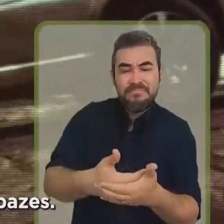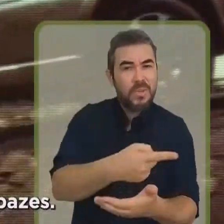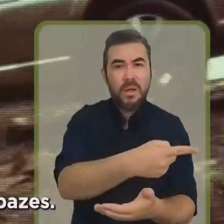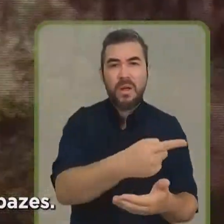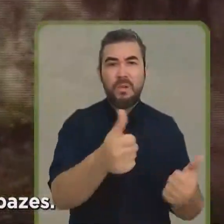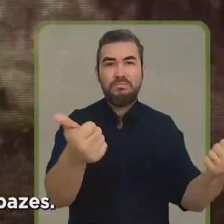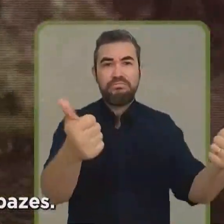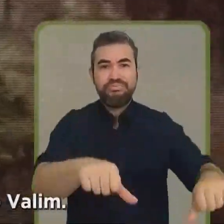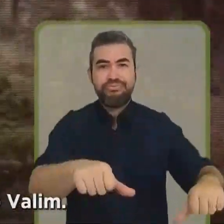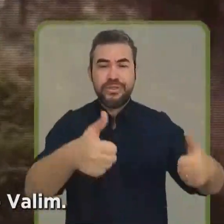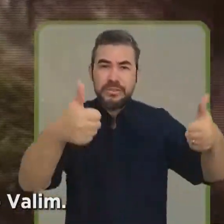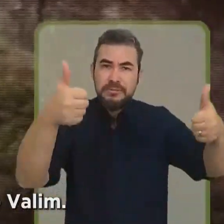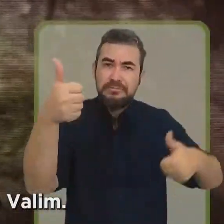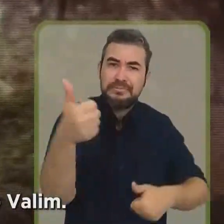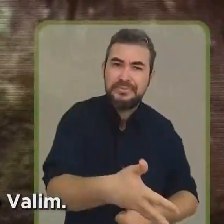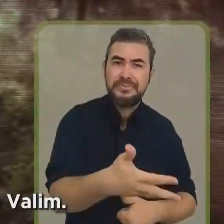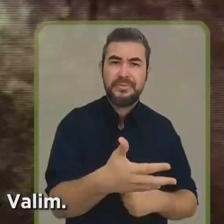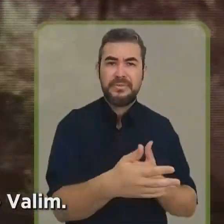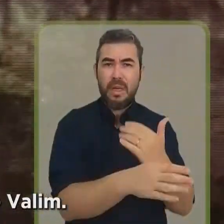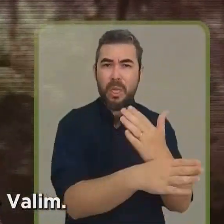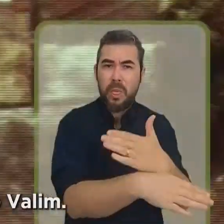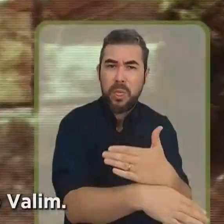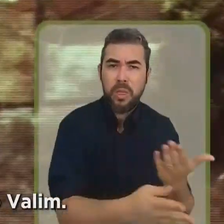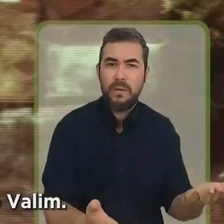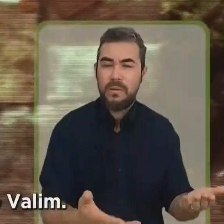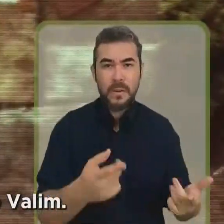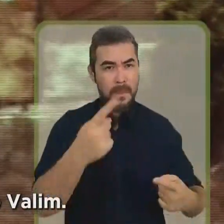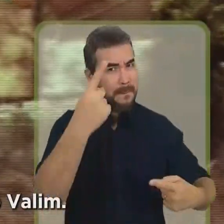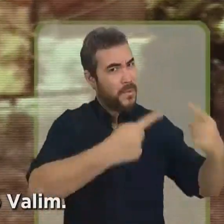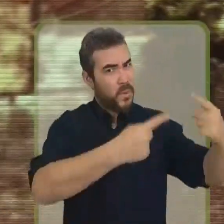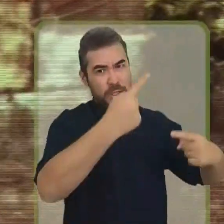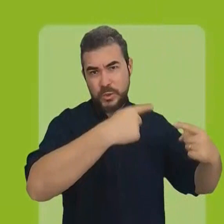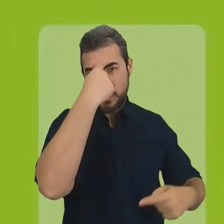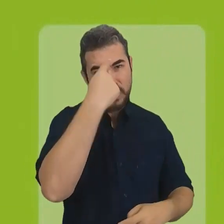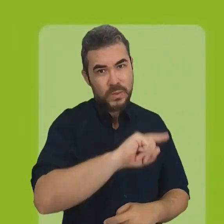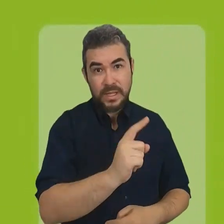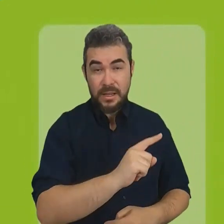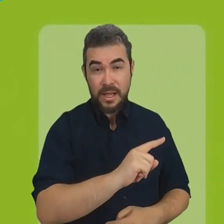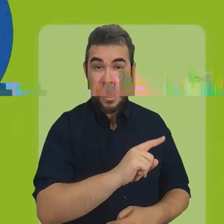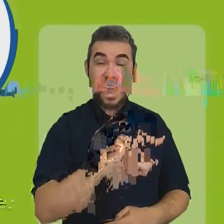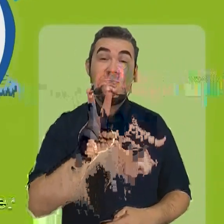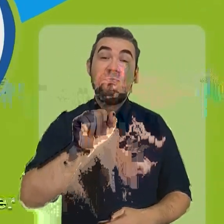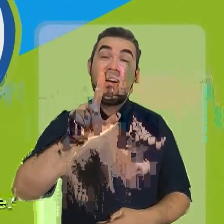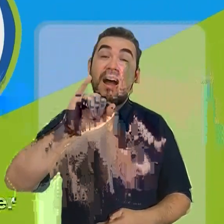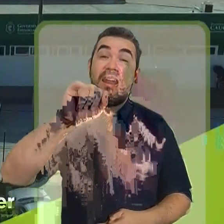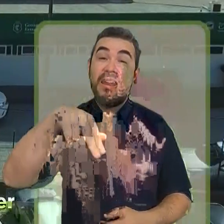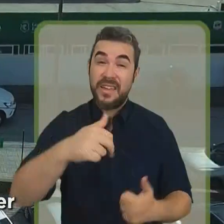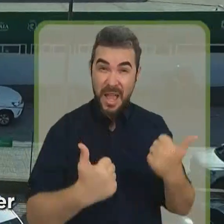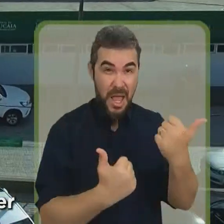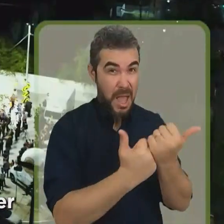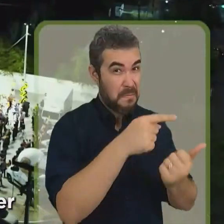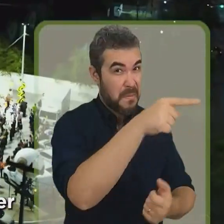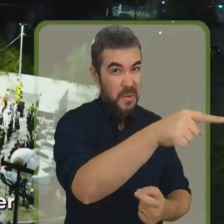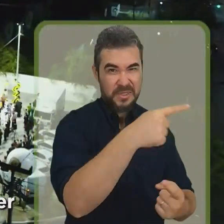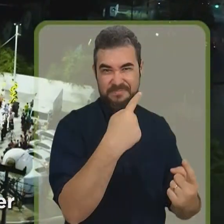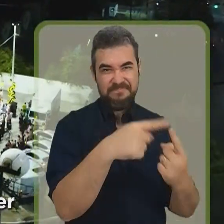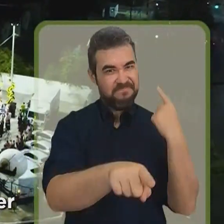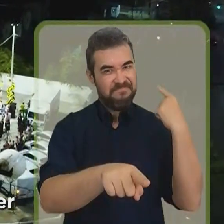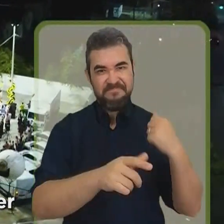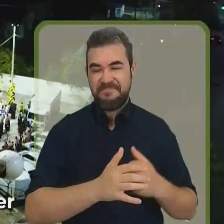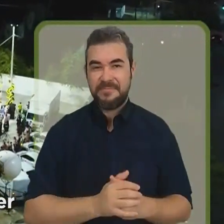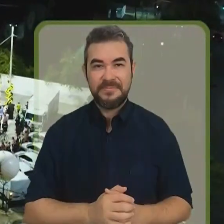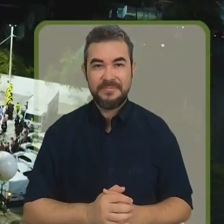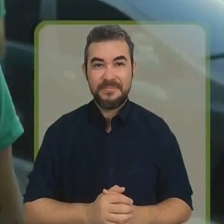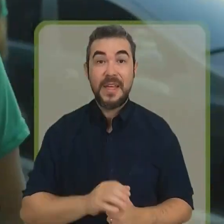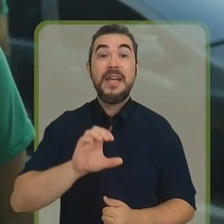incapazes. O Calcaia não merece o candidato do Valim. Calcaia merece voltar a